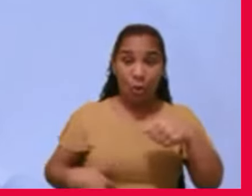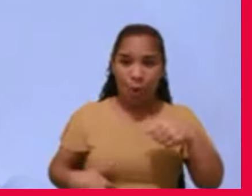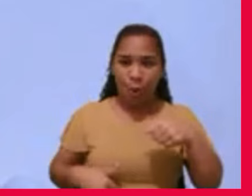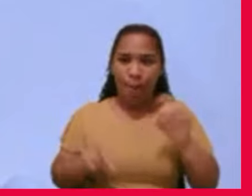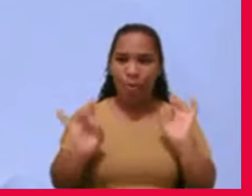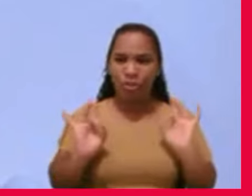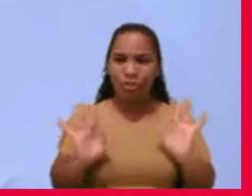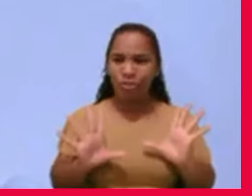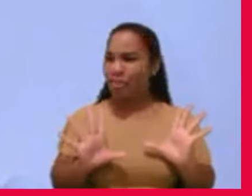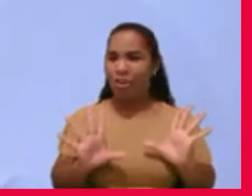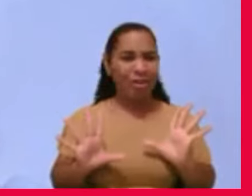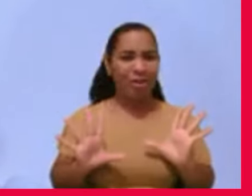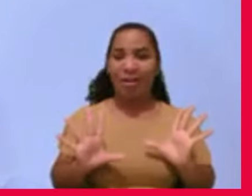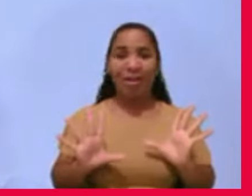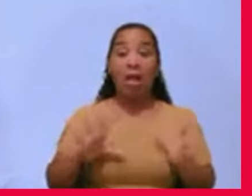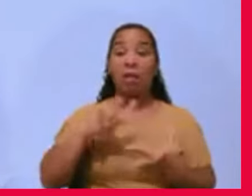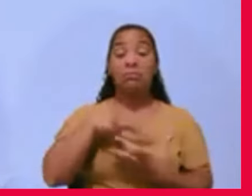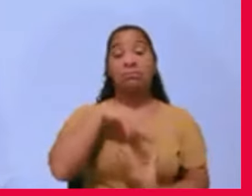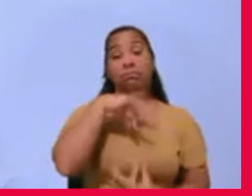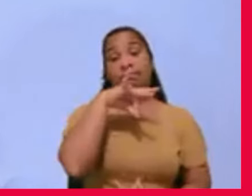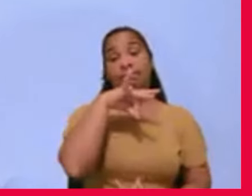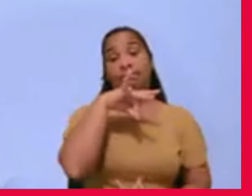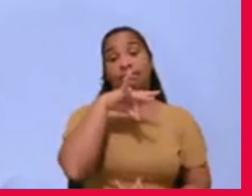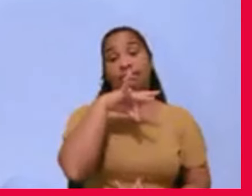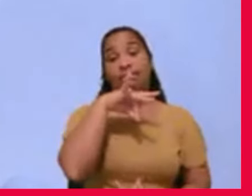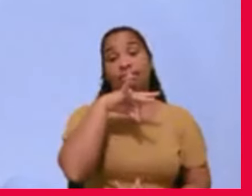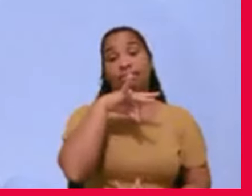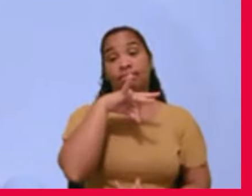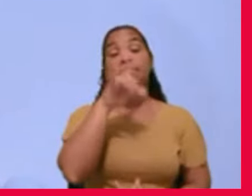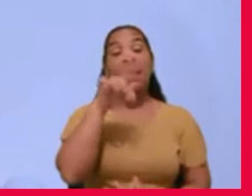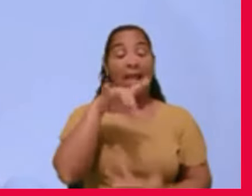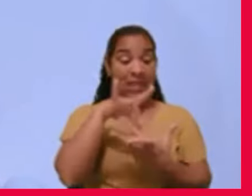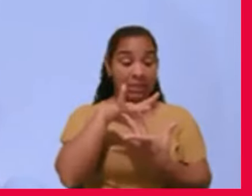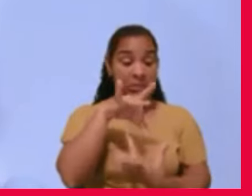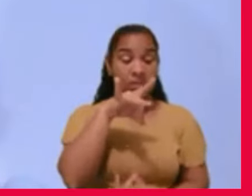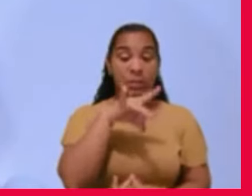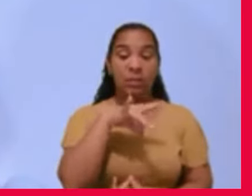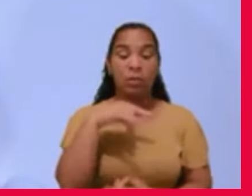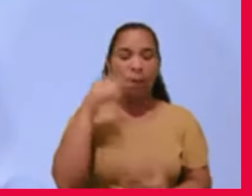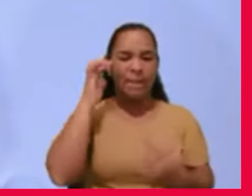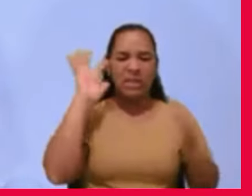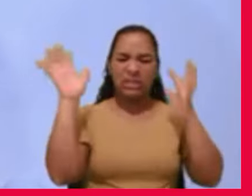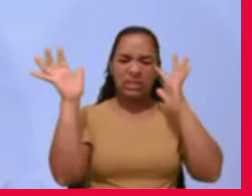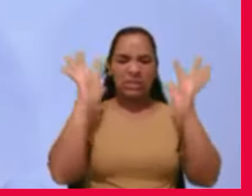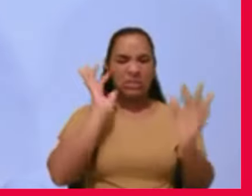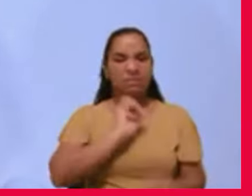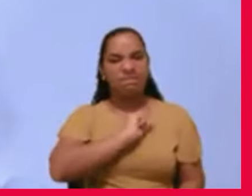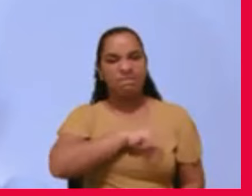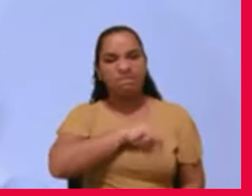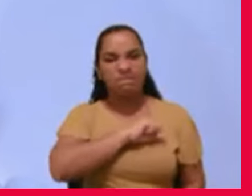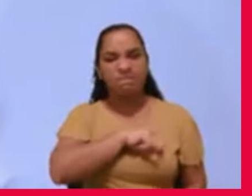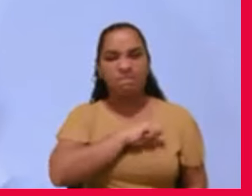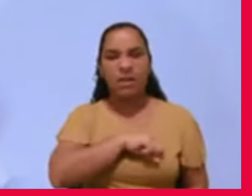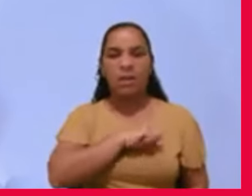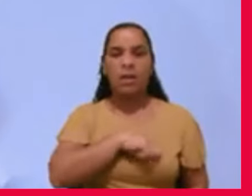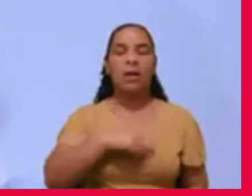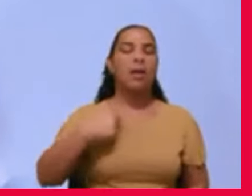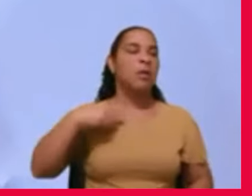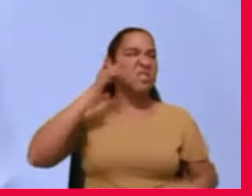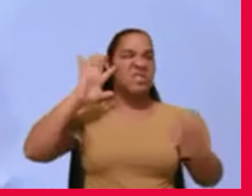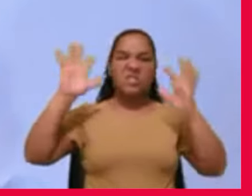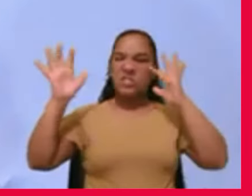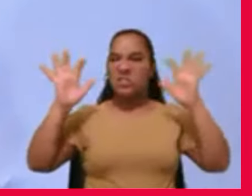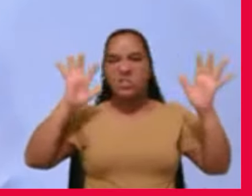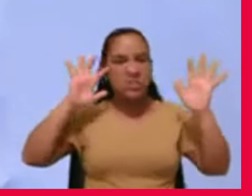formação má, de tendências perturbadoras, de sentimentos controversos, que